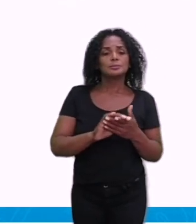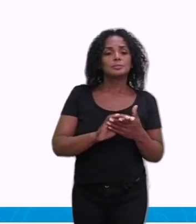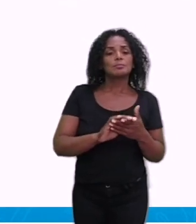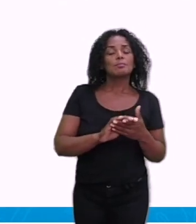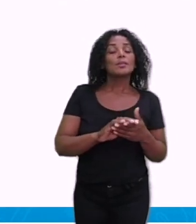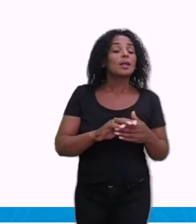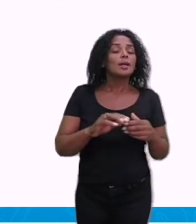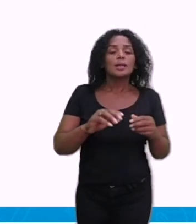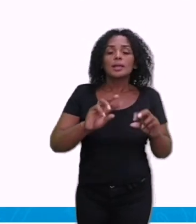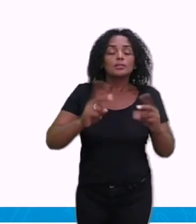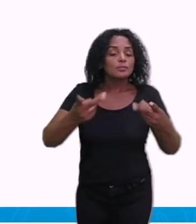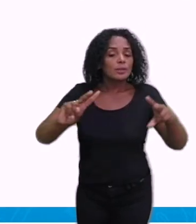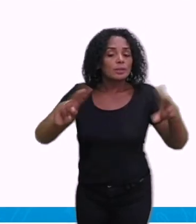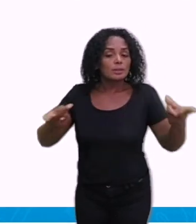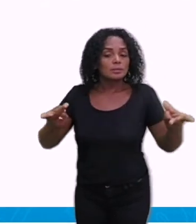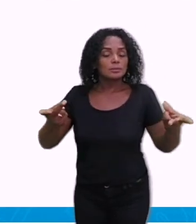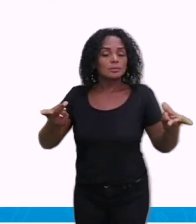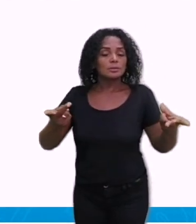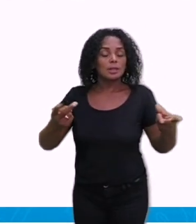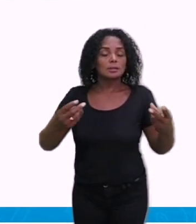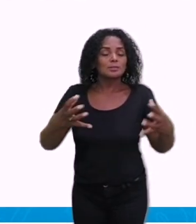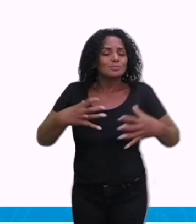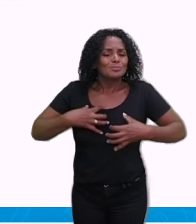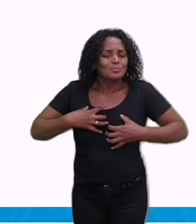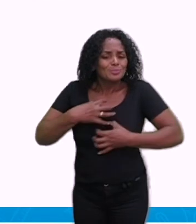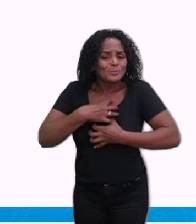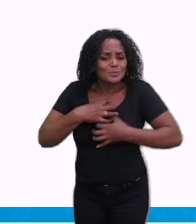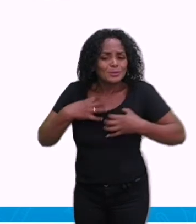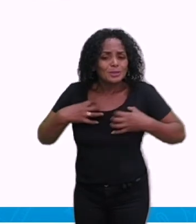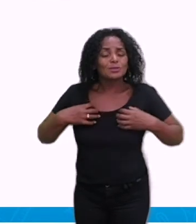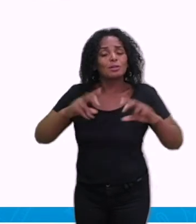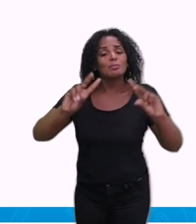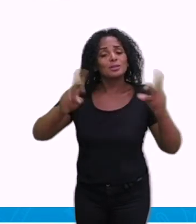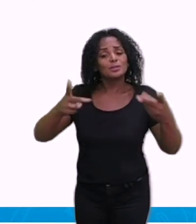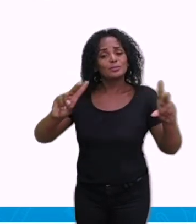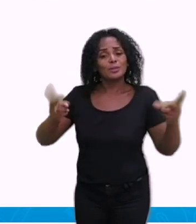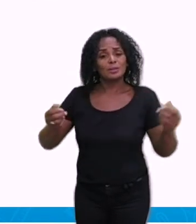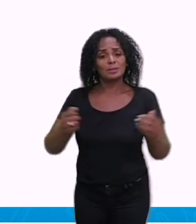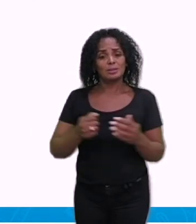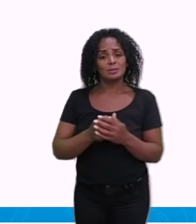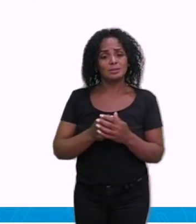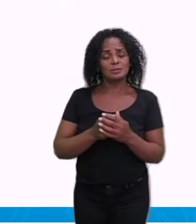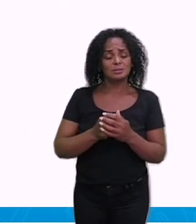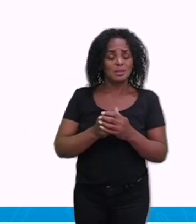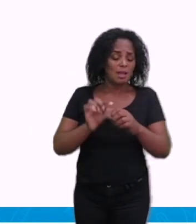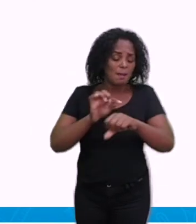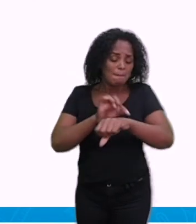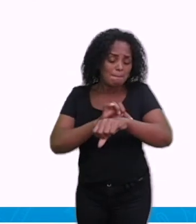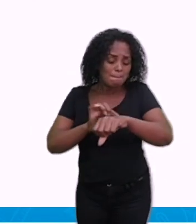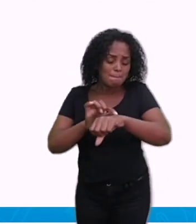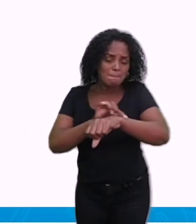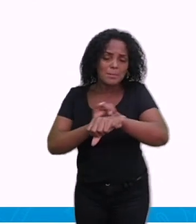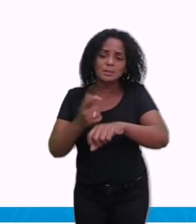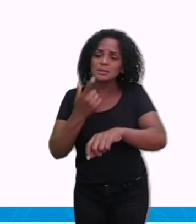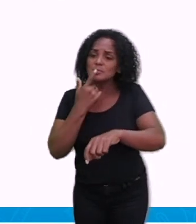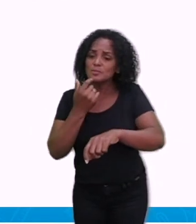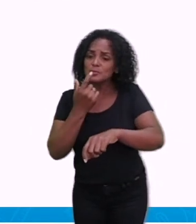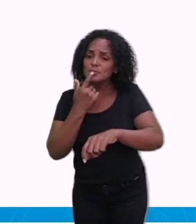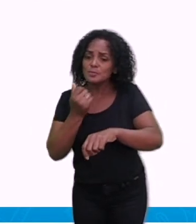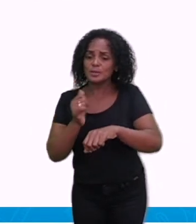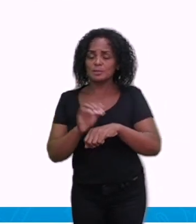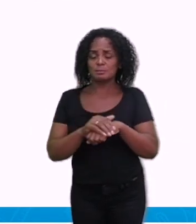chikungunha, ela é intensa. Manchas vermelhas, elas estão sempre ou quase